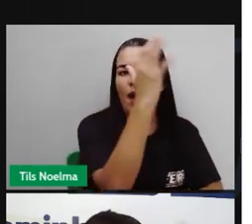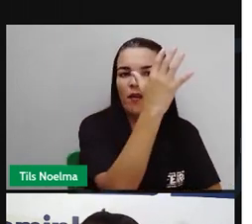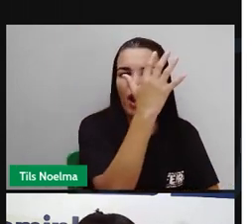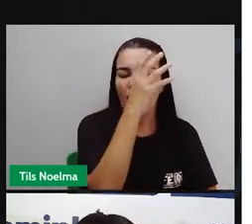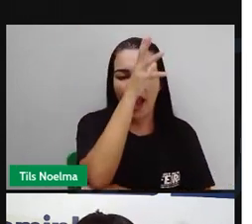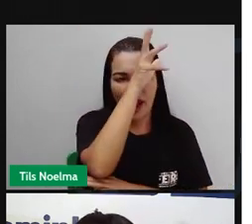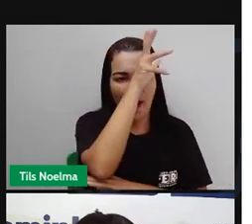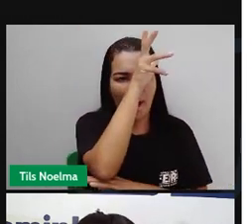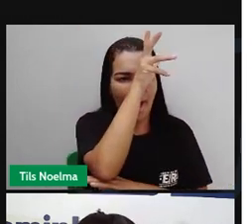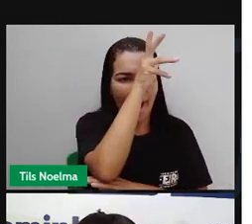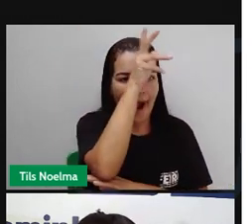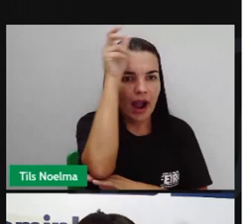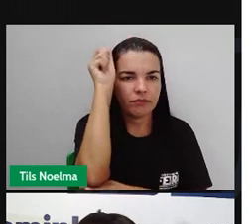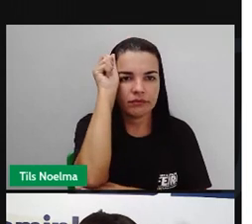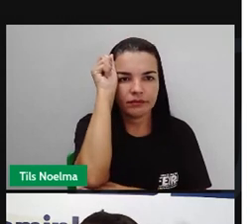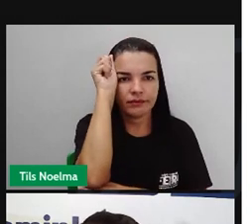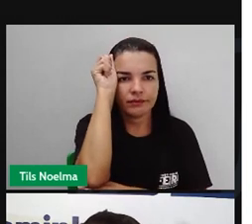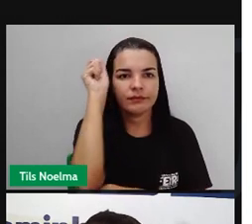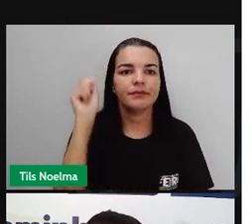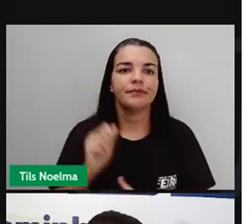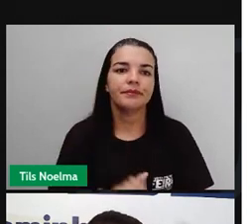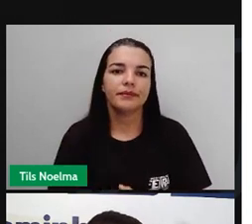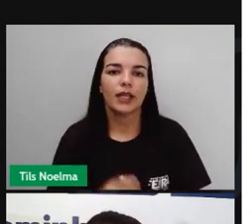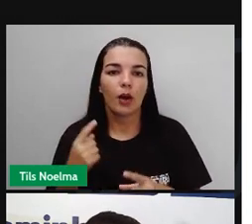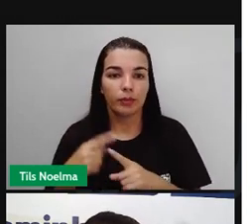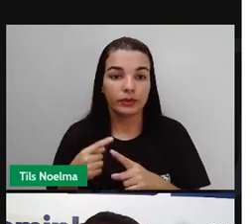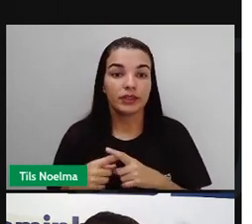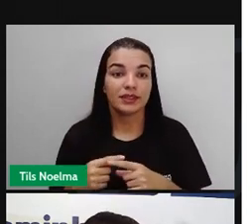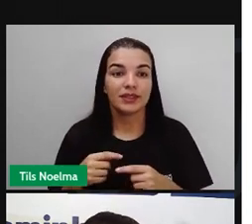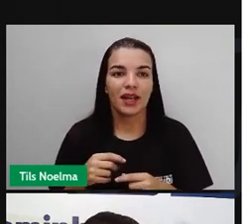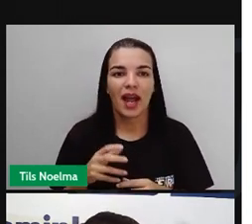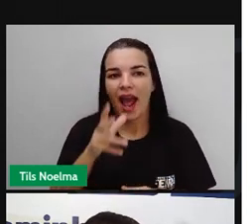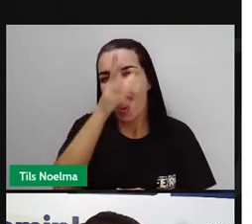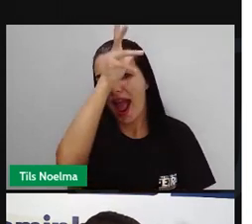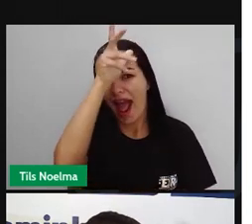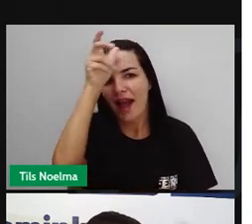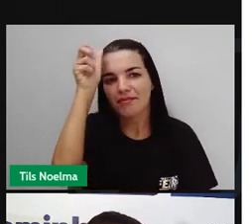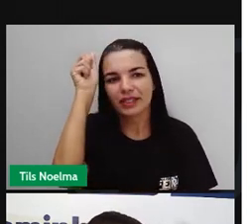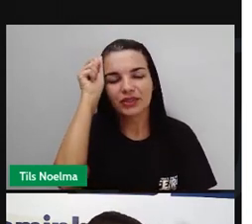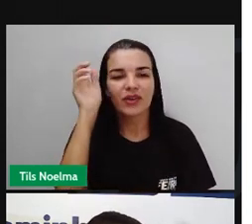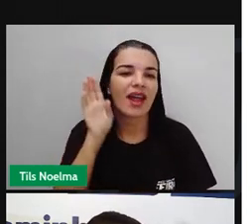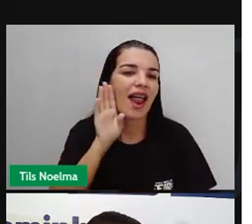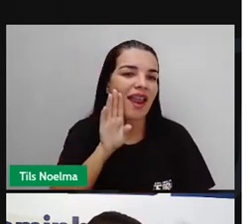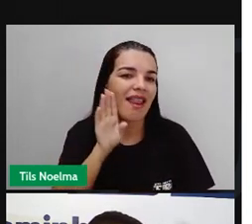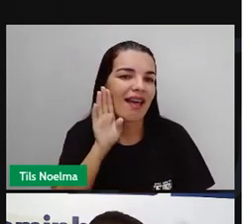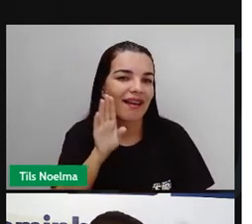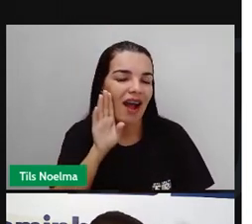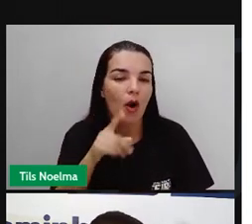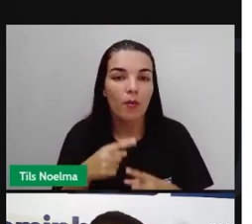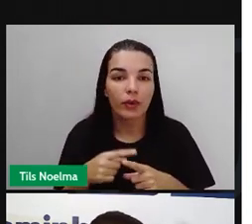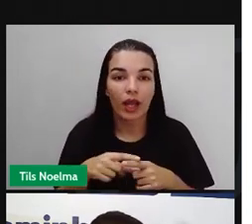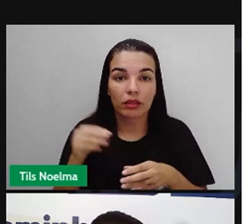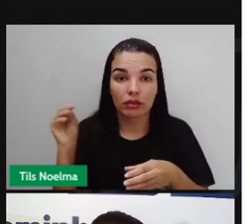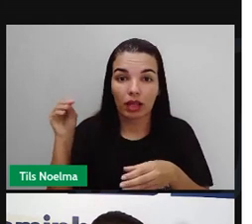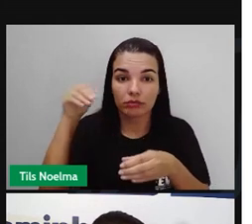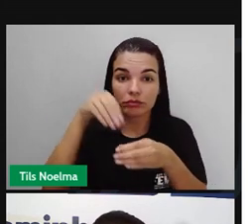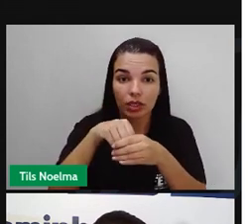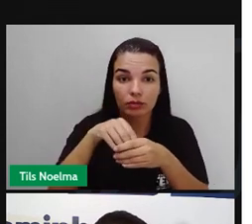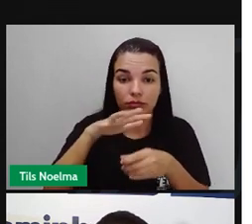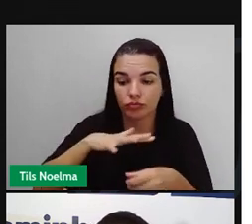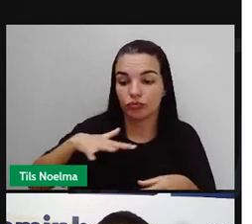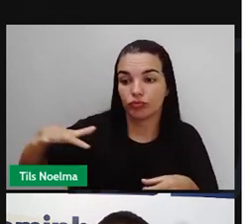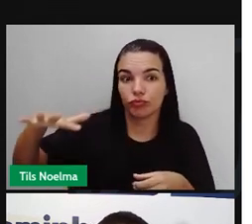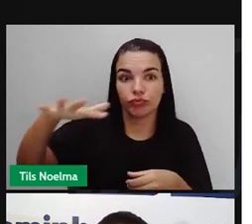isso que a gente chama de Amazônia legal, né? Engloba hoje todos os estados brasileiros